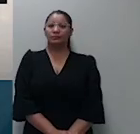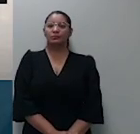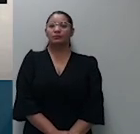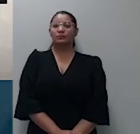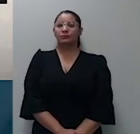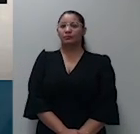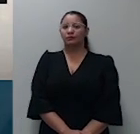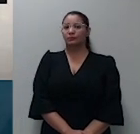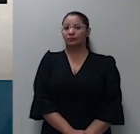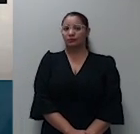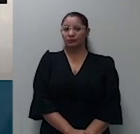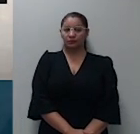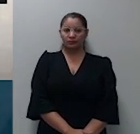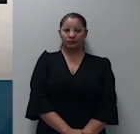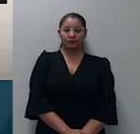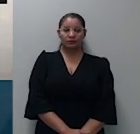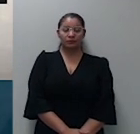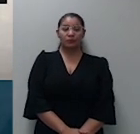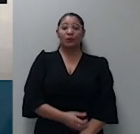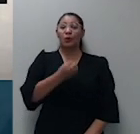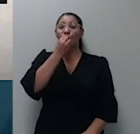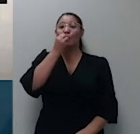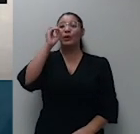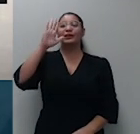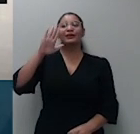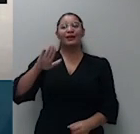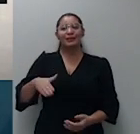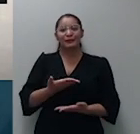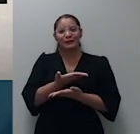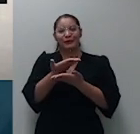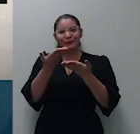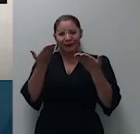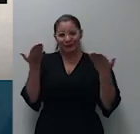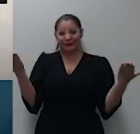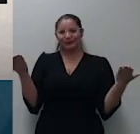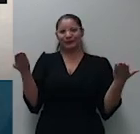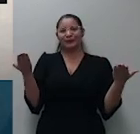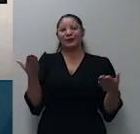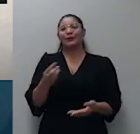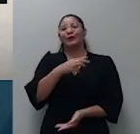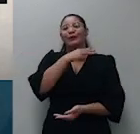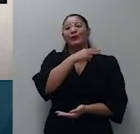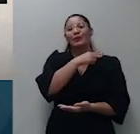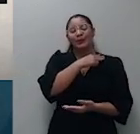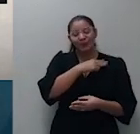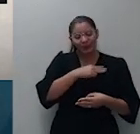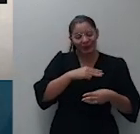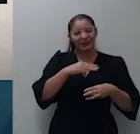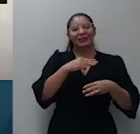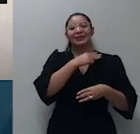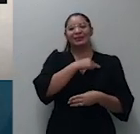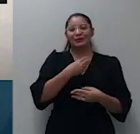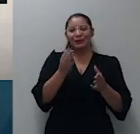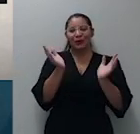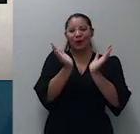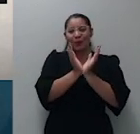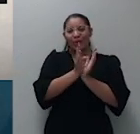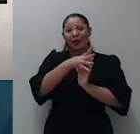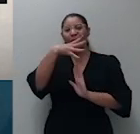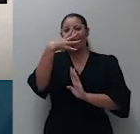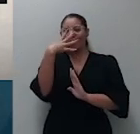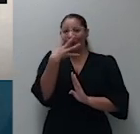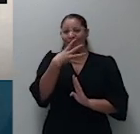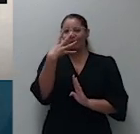Uma boa tarde a todos, eminentes ministros que compõem a quarta turma do Superior Tribunal de Justiça,